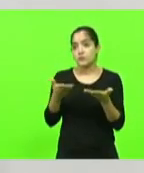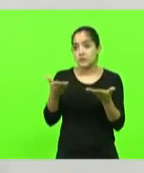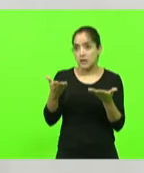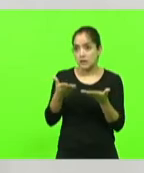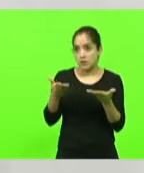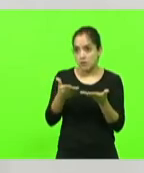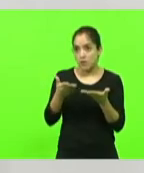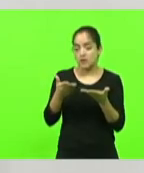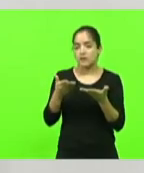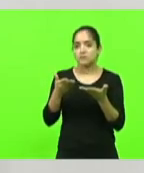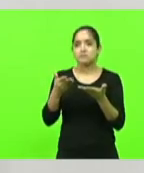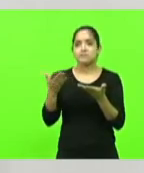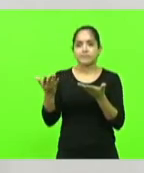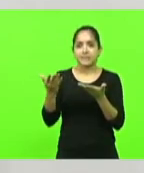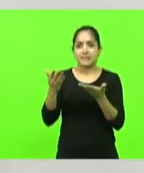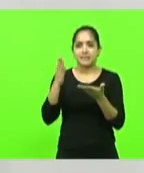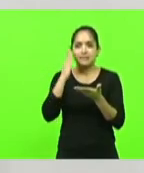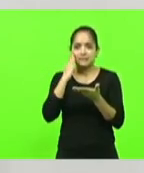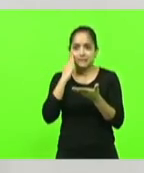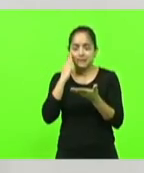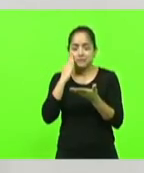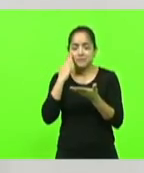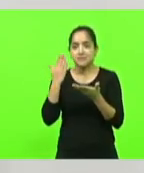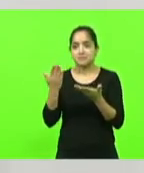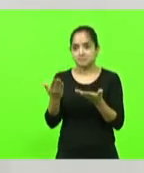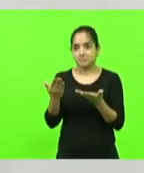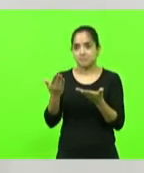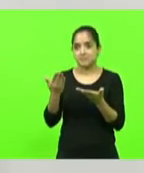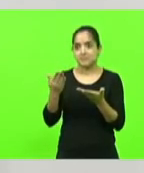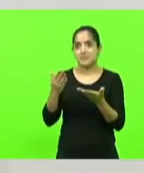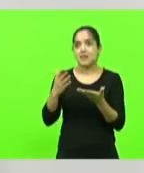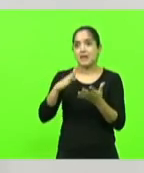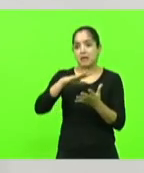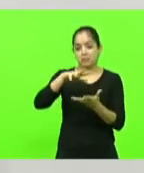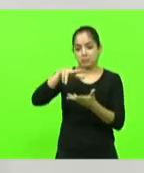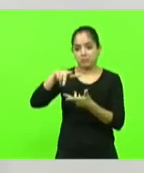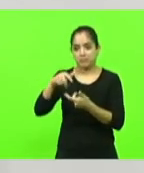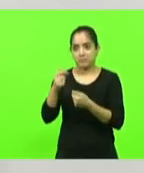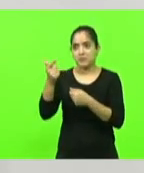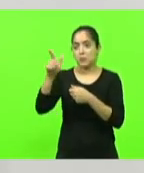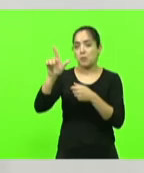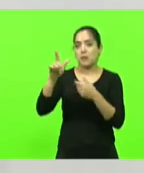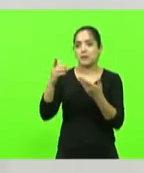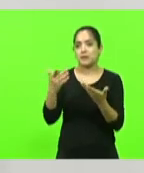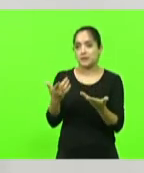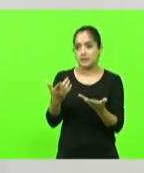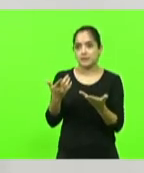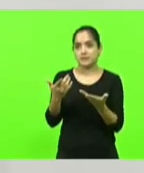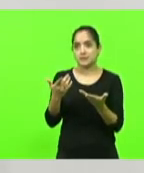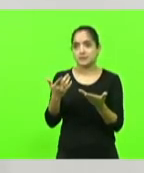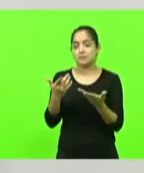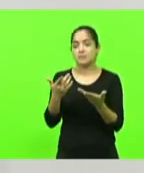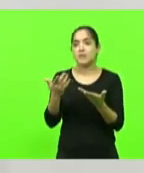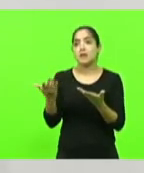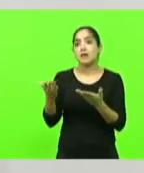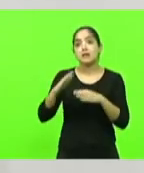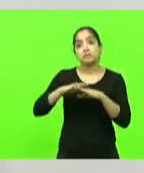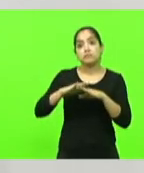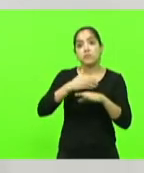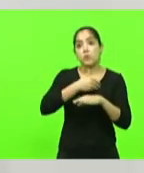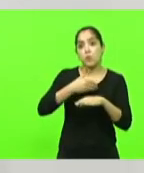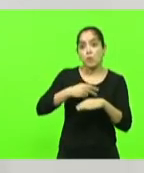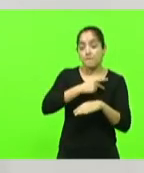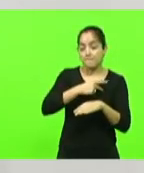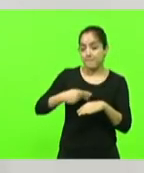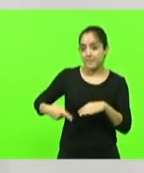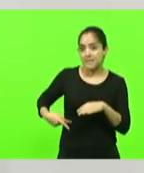alienígenas para quem não sabe disso está deputado Kennedy Nunes os bolsonaristas são alienígenas agora são réplicas do presidente que passam pelo estado